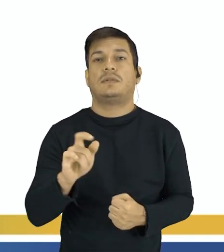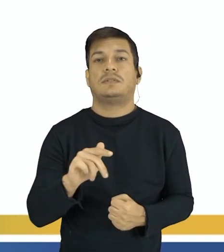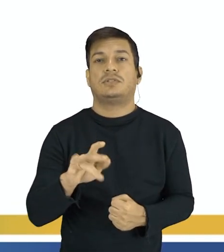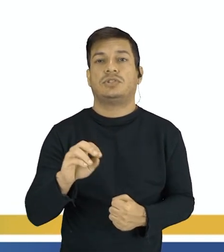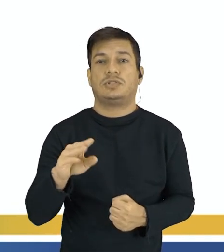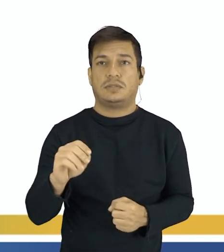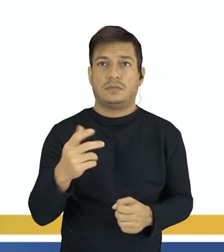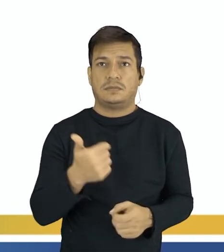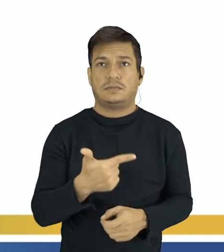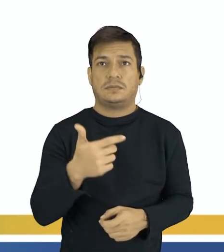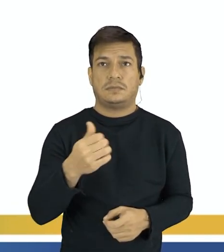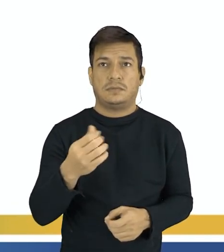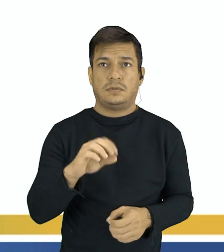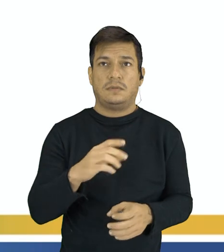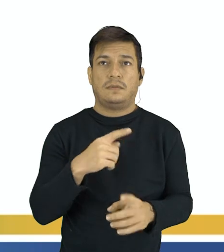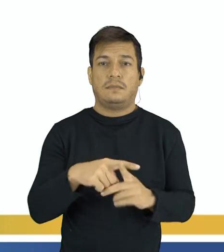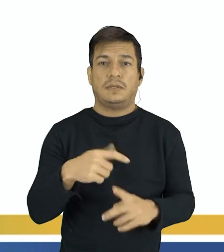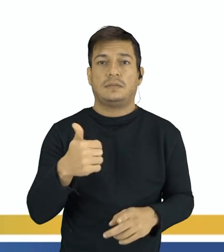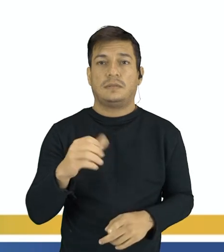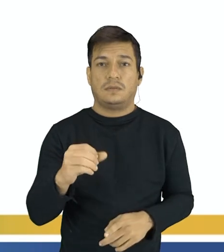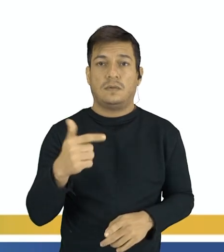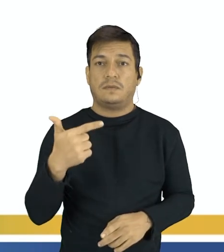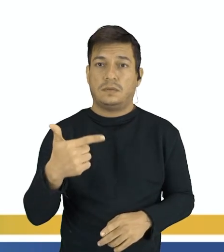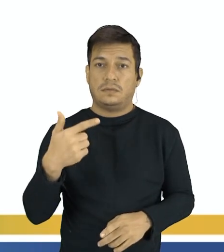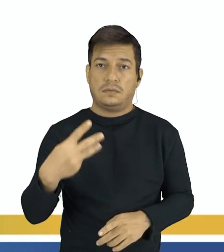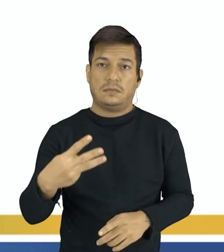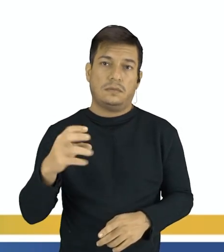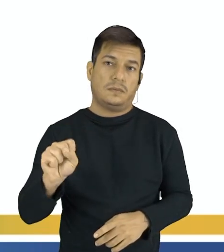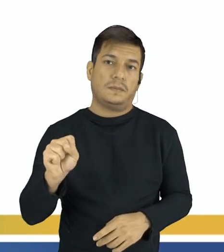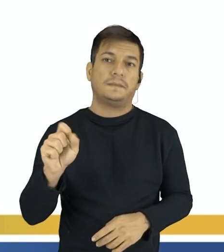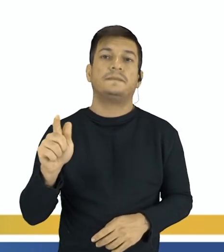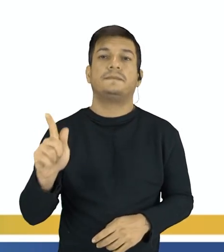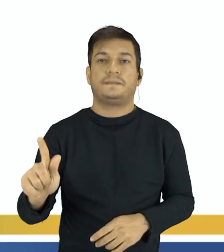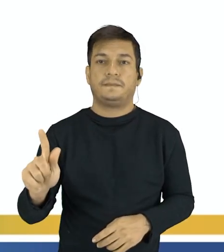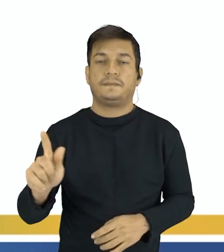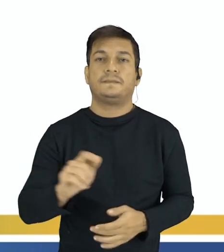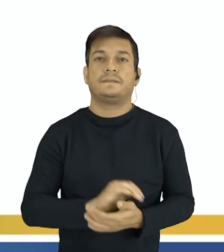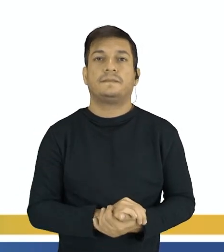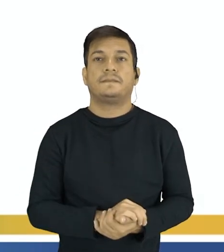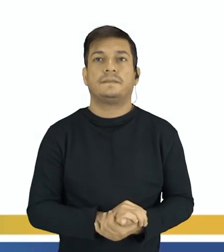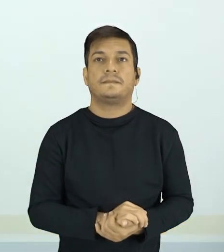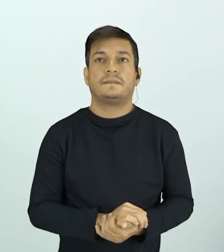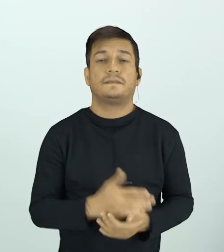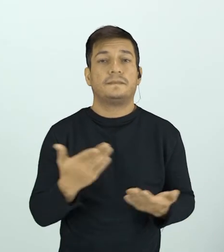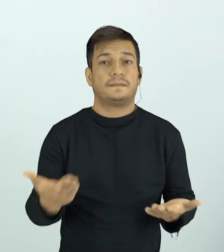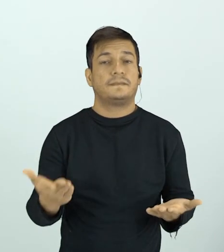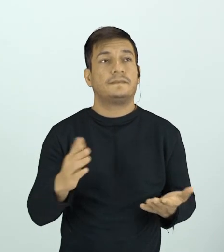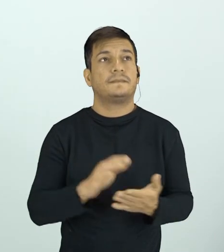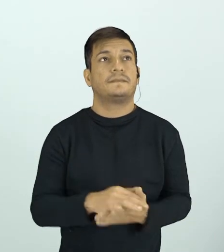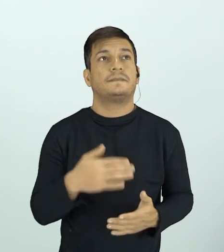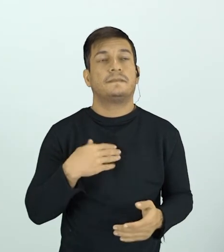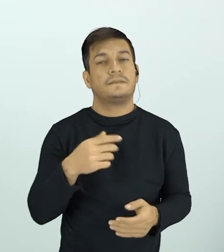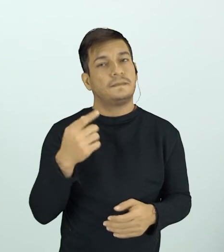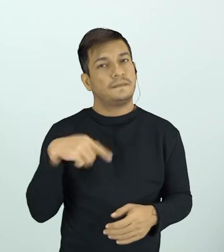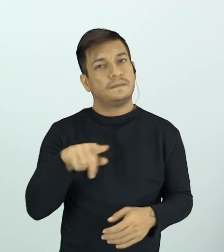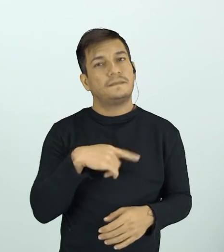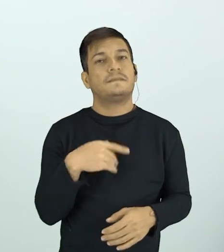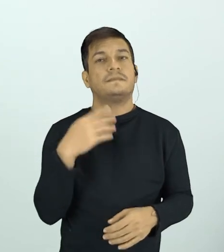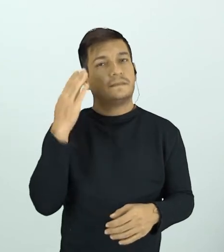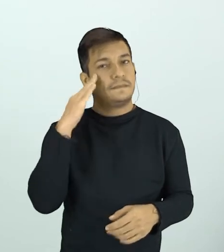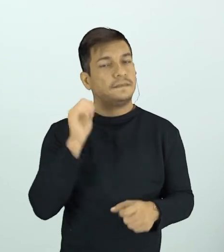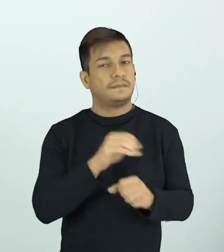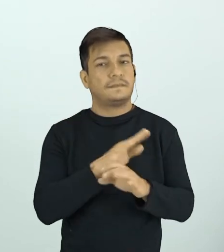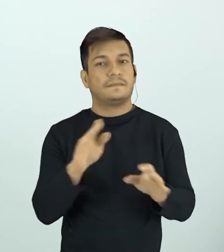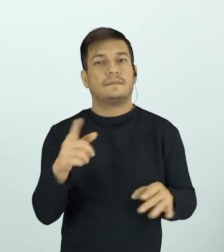219 mais 19, 238 gramas. Então é isso pessoal, espero que vocês tenham